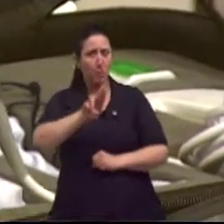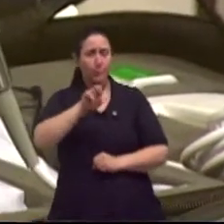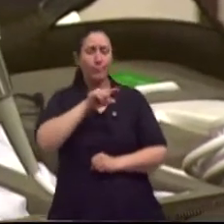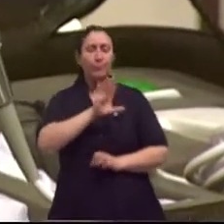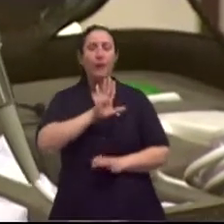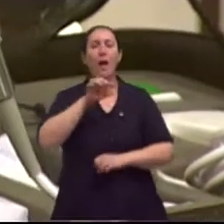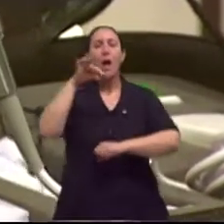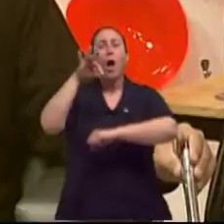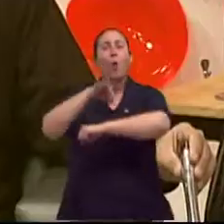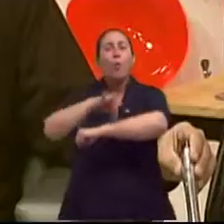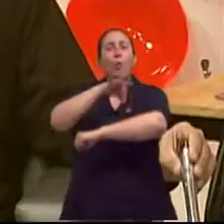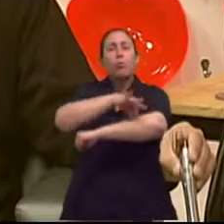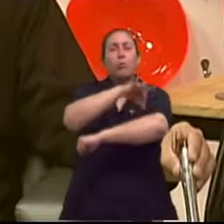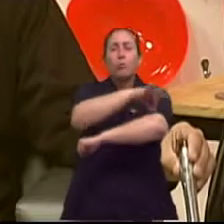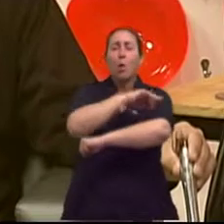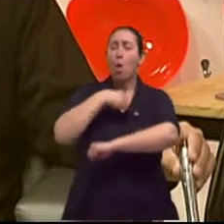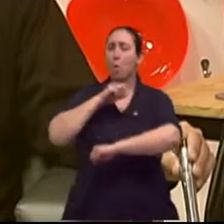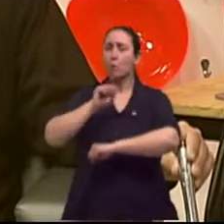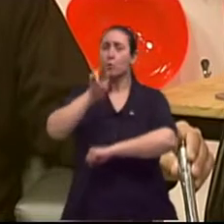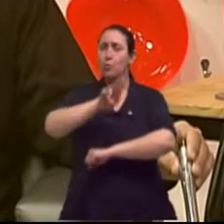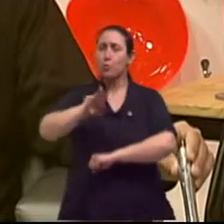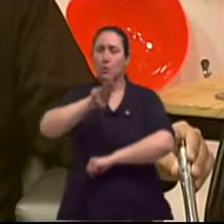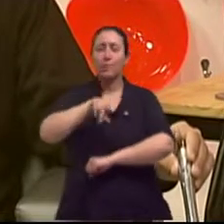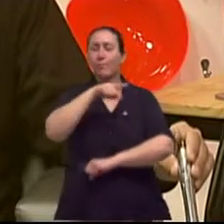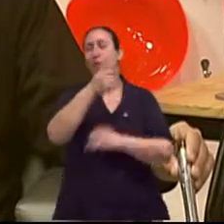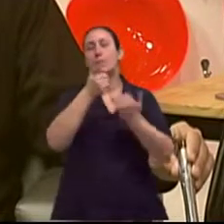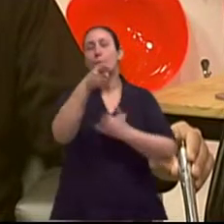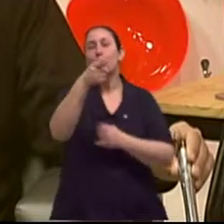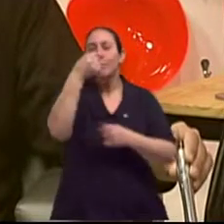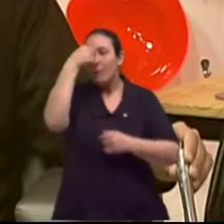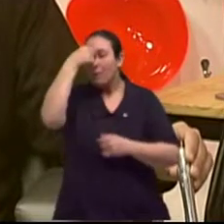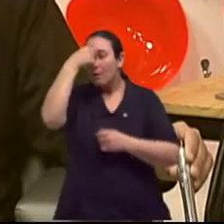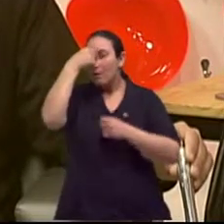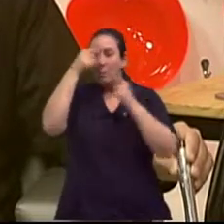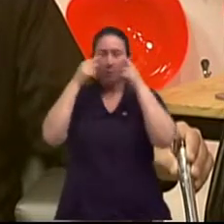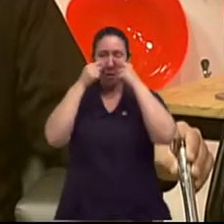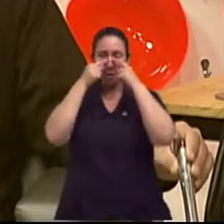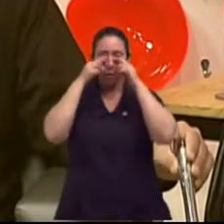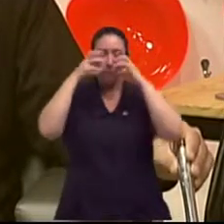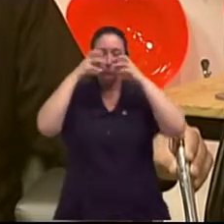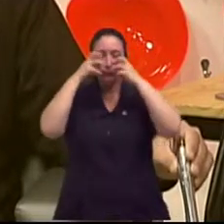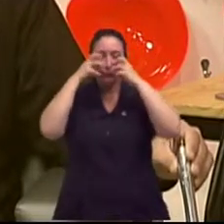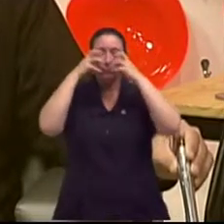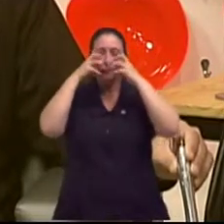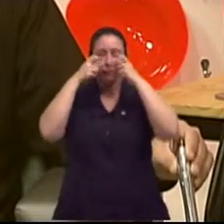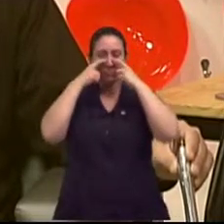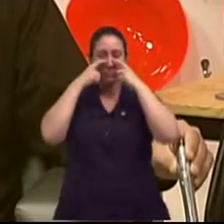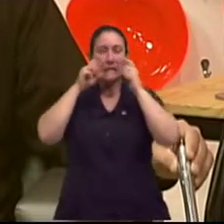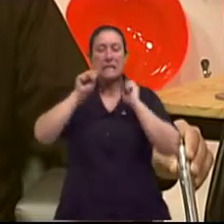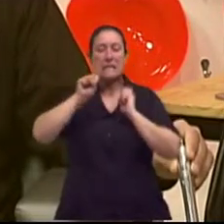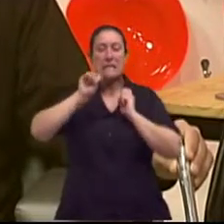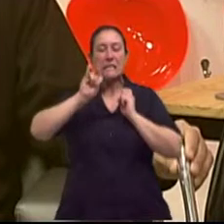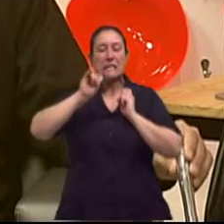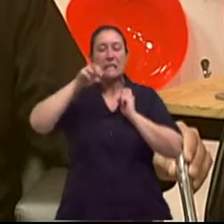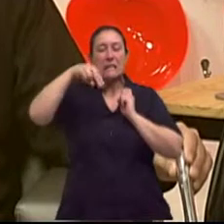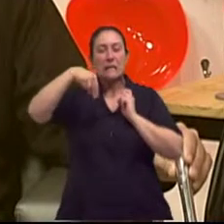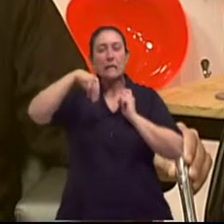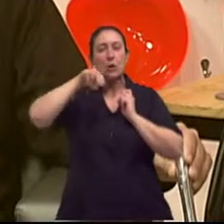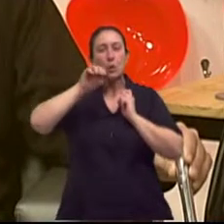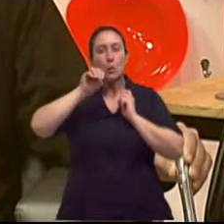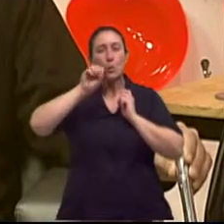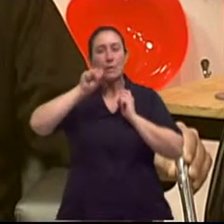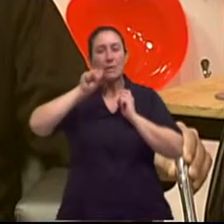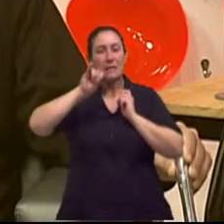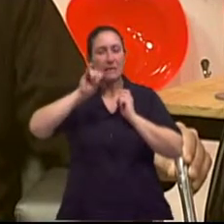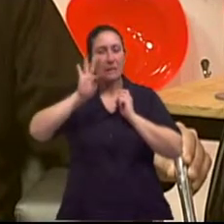acupuntura, por exemplo, um ponto aqui para sinusite, Mas tu vai usar aqui ou aqui, que são